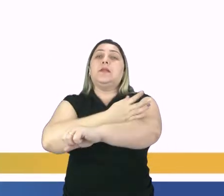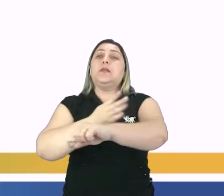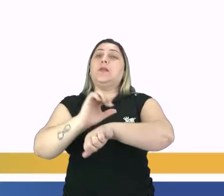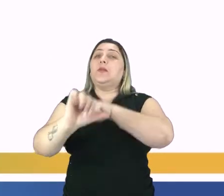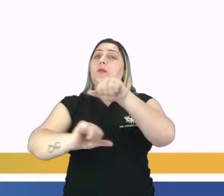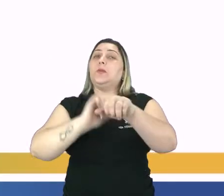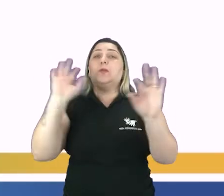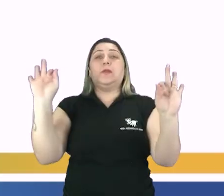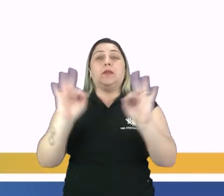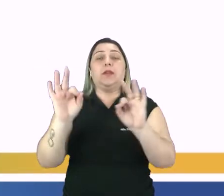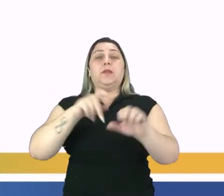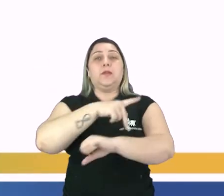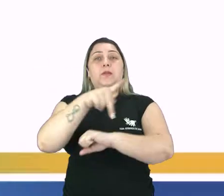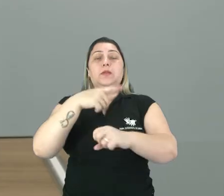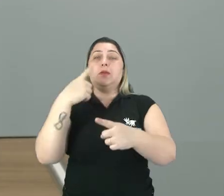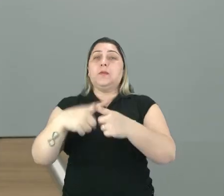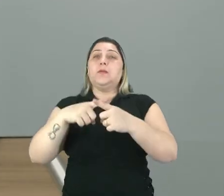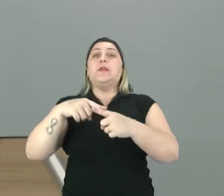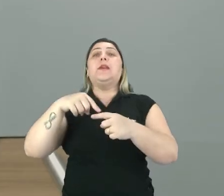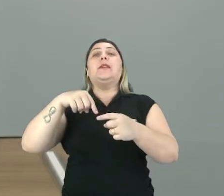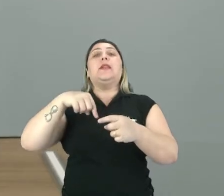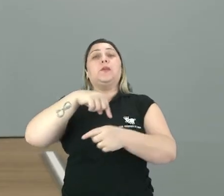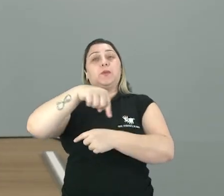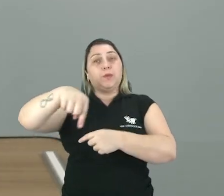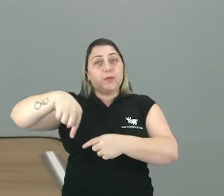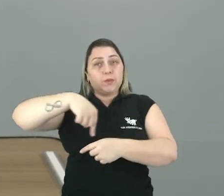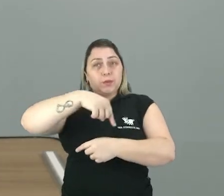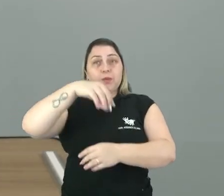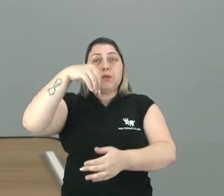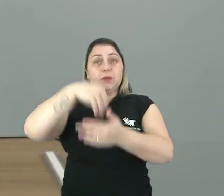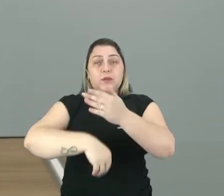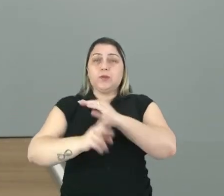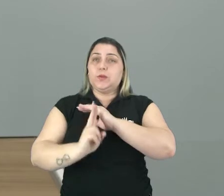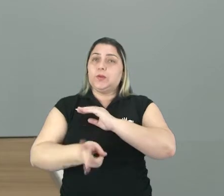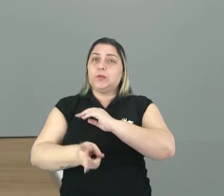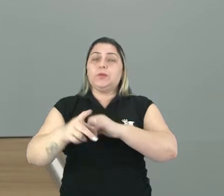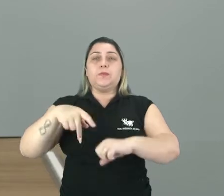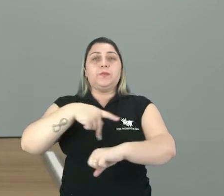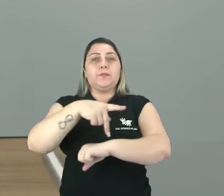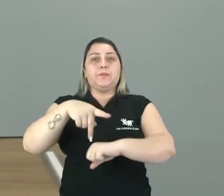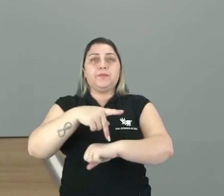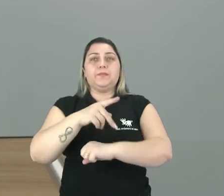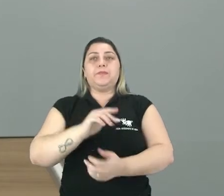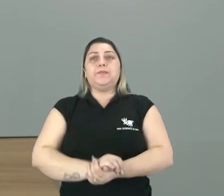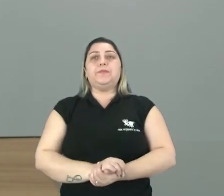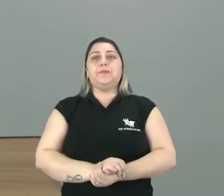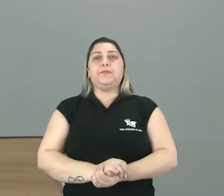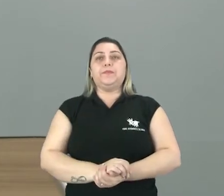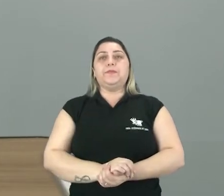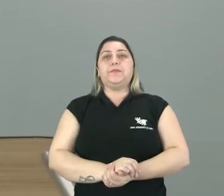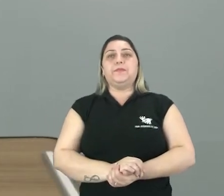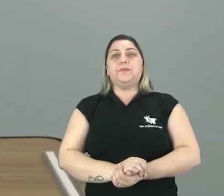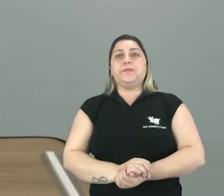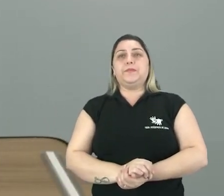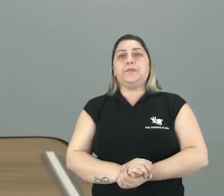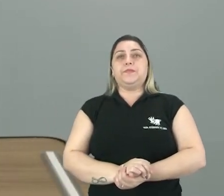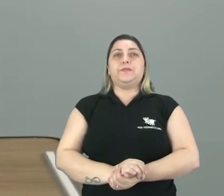daquele país. Porque as pessoas estão circulando aqui mesmo. Não fazendo as migrações aqui mesmo. Aqui dentro. No mesmo país.